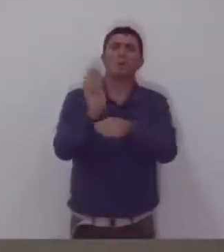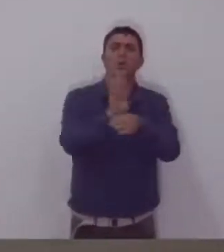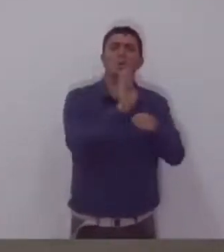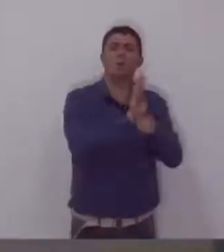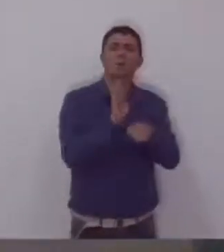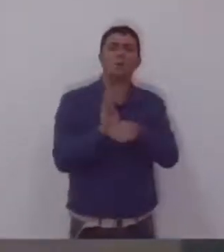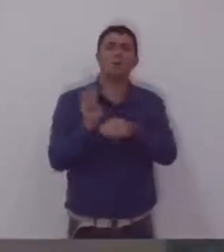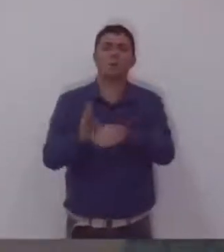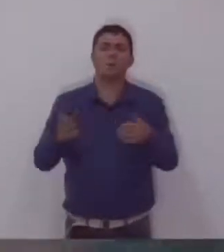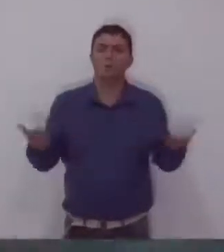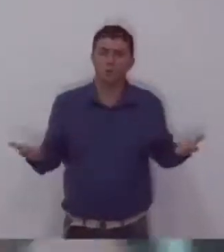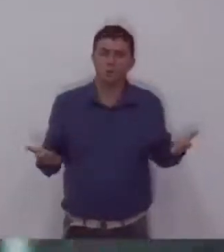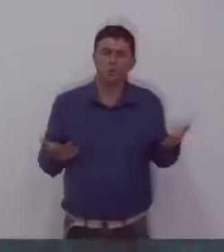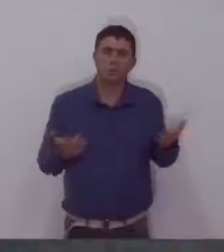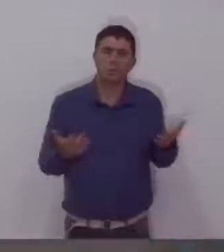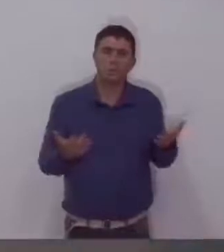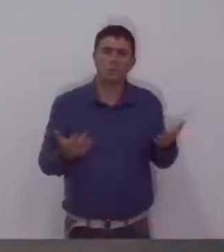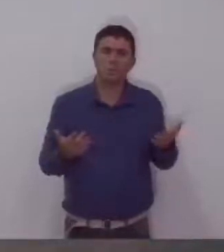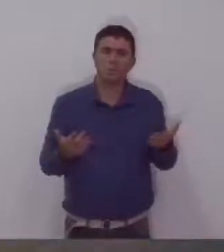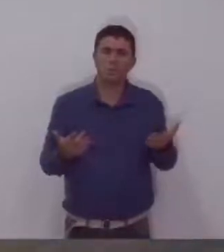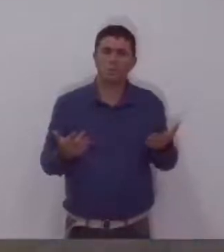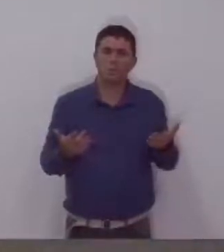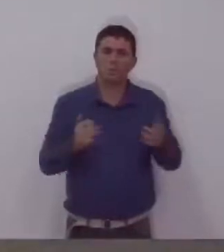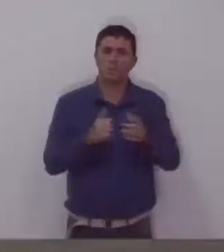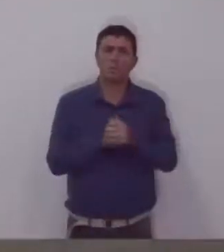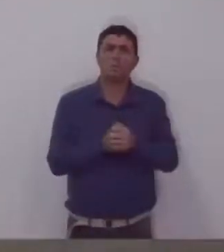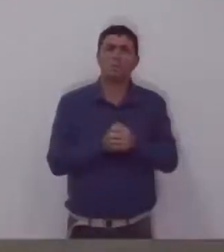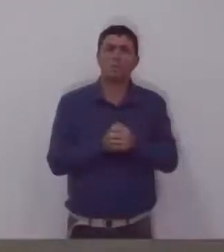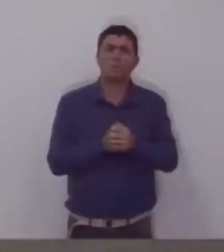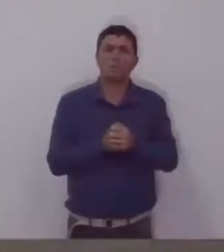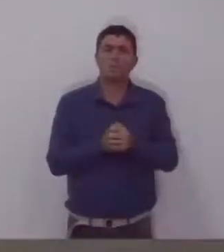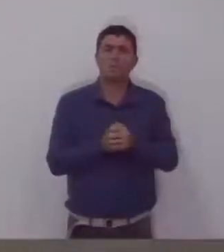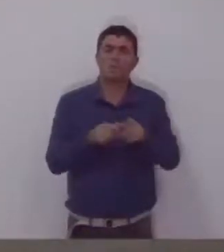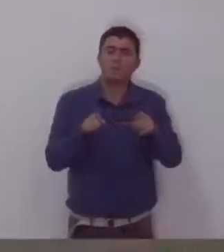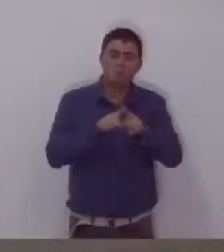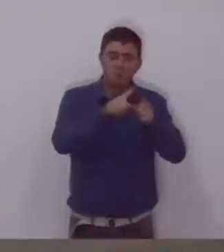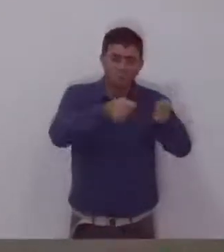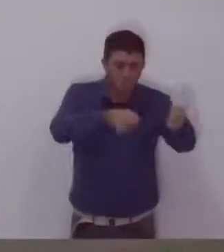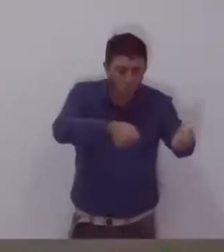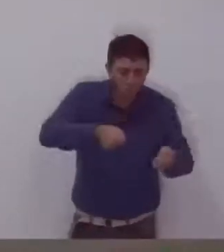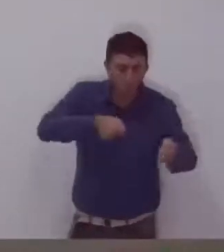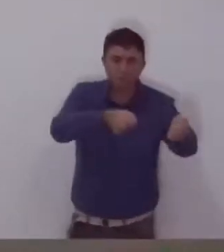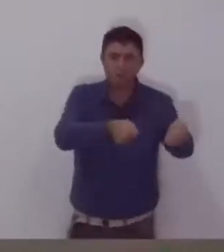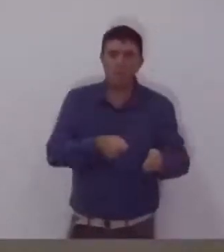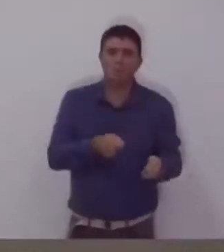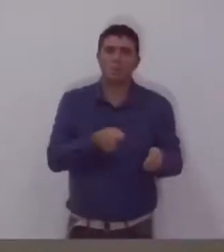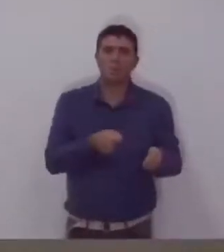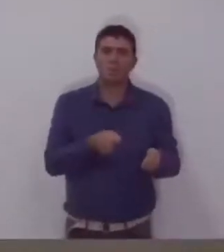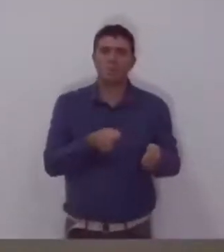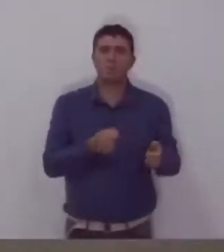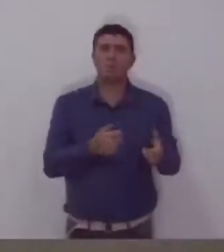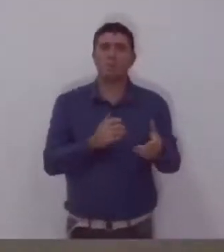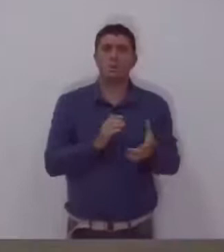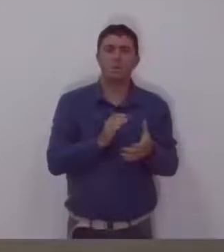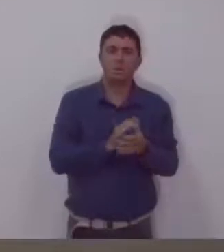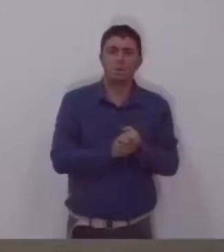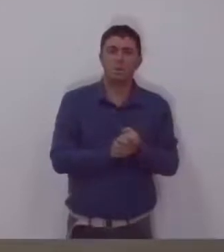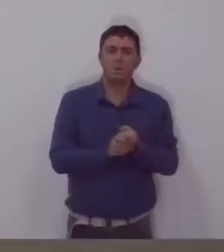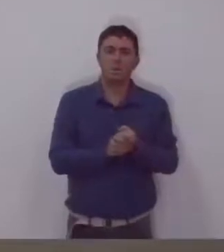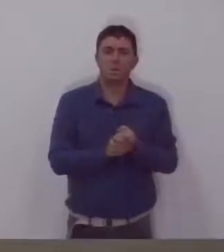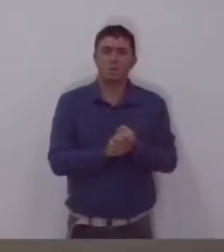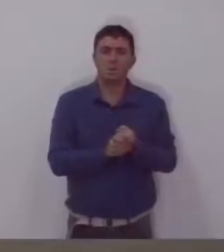Muitas coisas nós podemos ajudar. às vezes até ecarpir lá a grama da comunidade, da entidade,